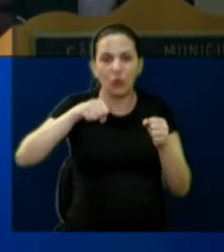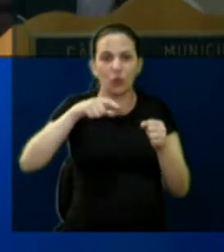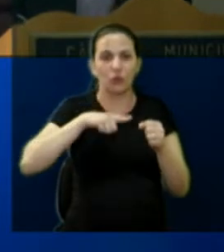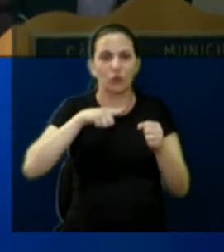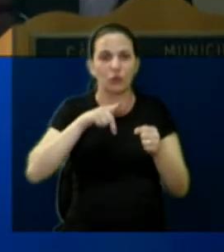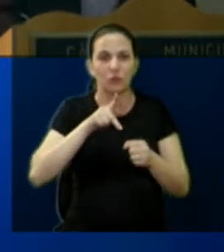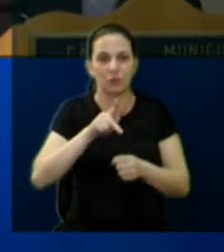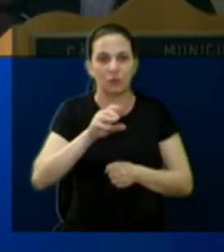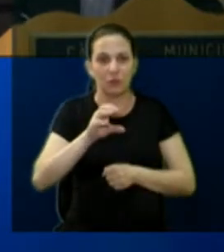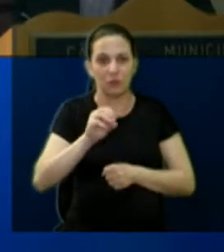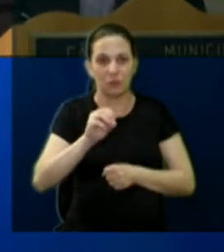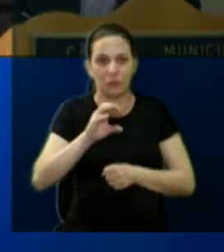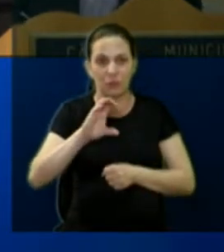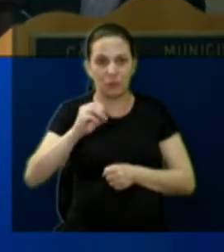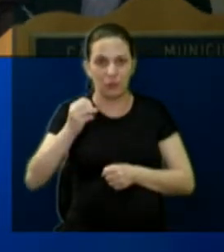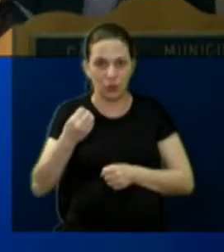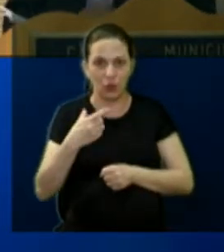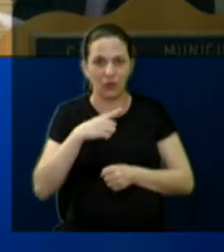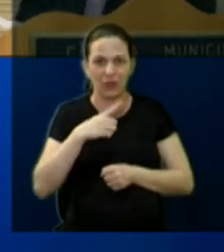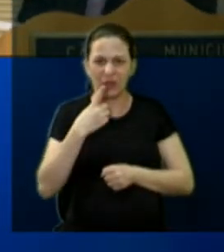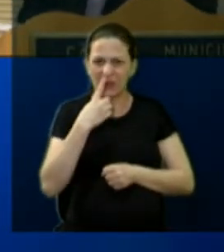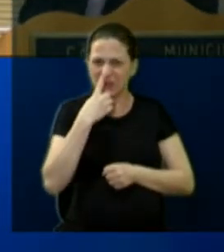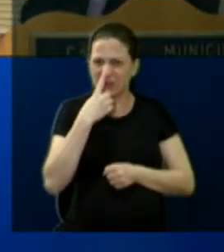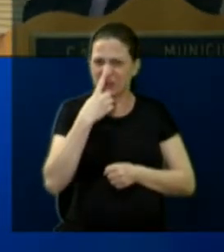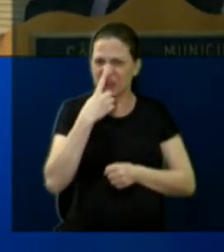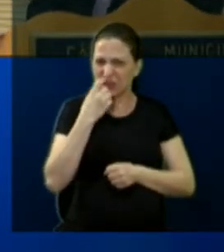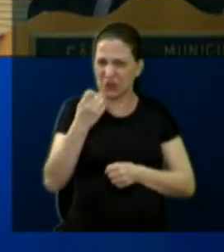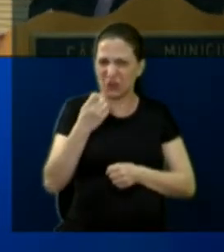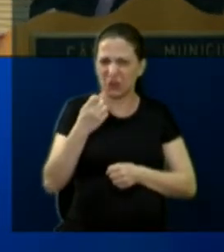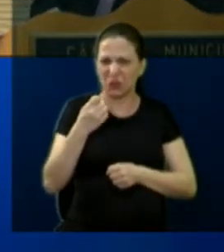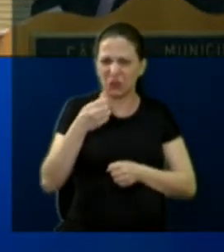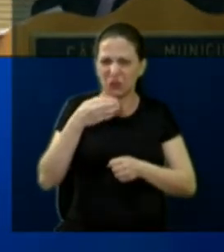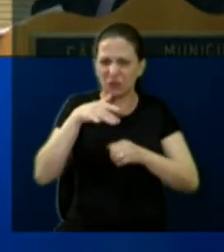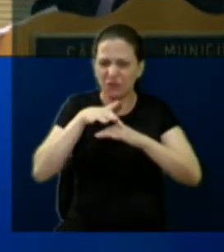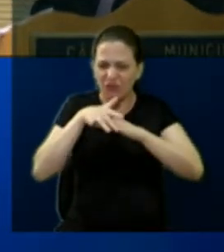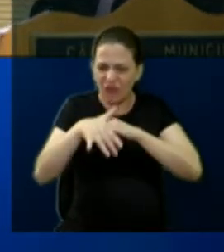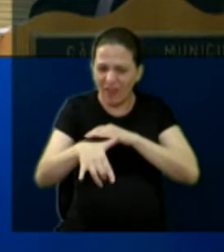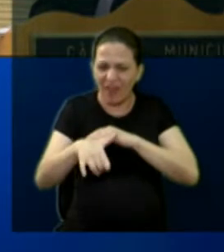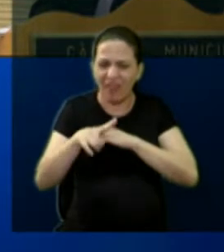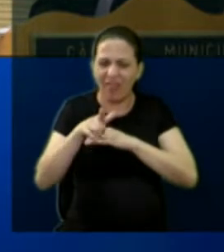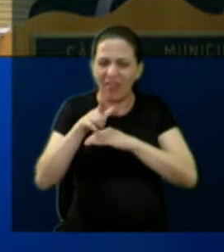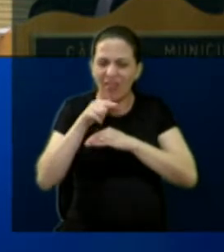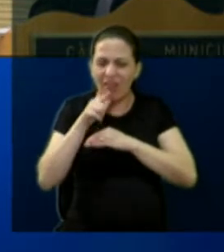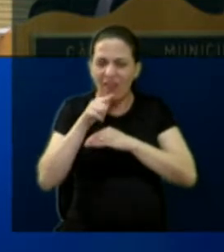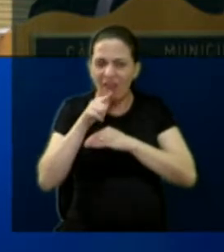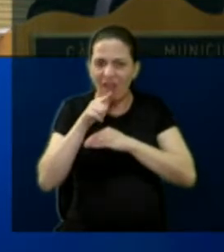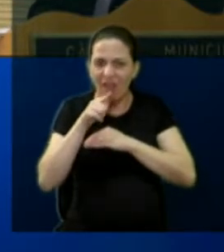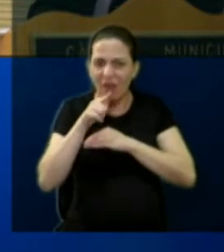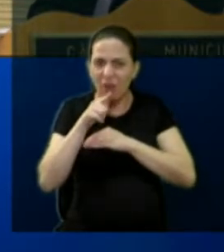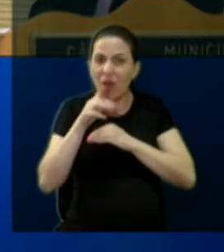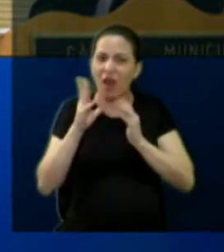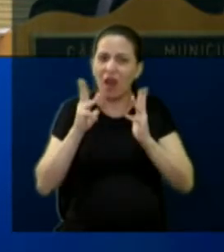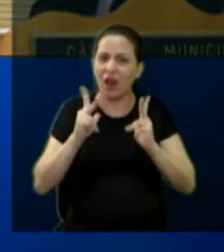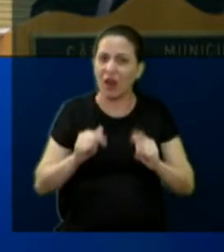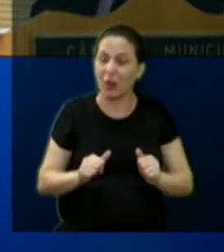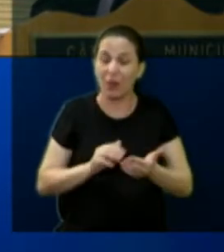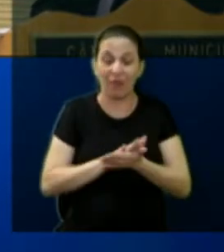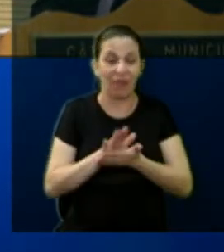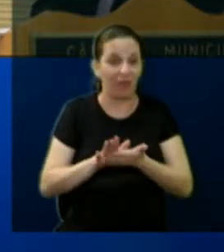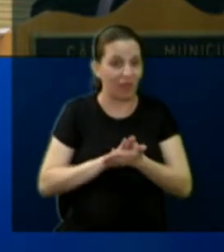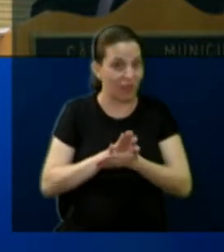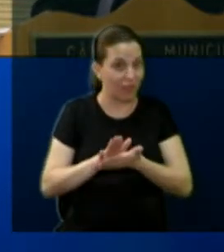vazando o esgoto pela água pluvial, mas, na realidade, se constatou que não era vazamento,